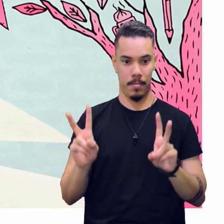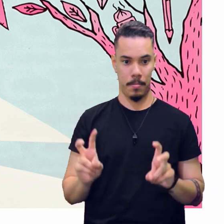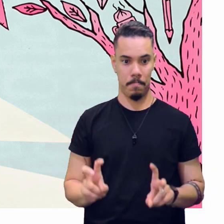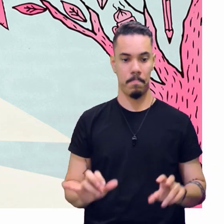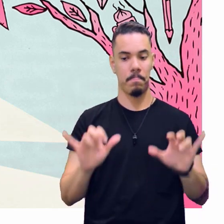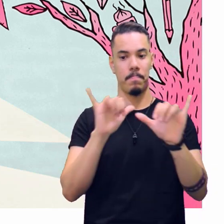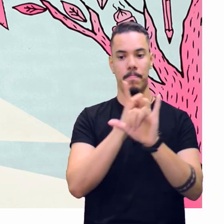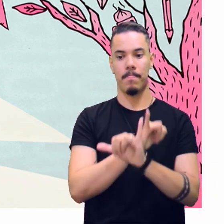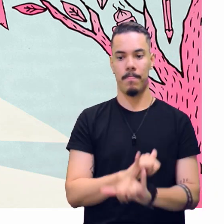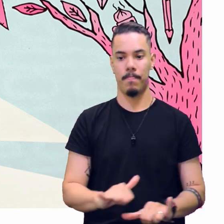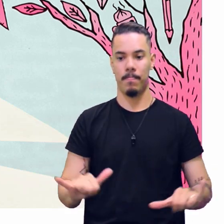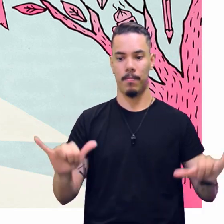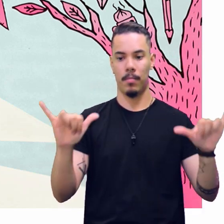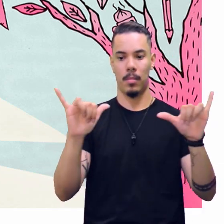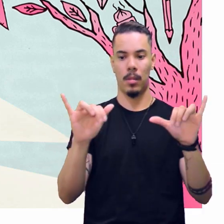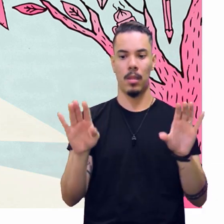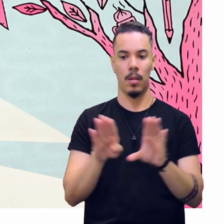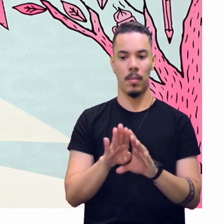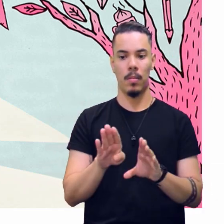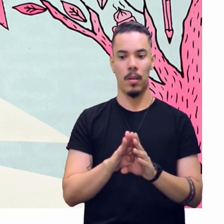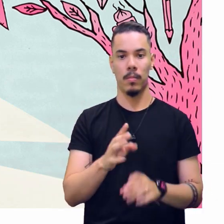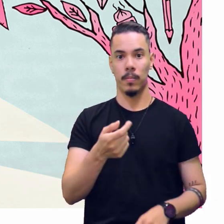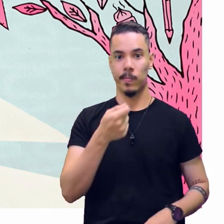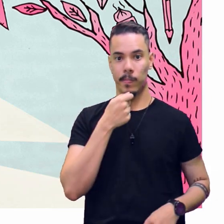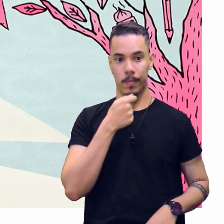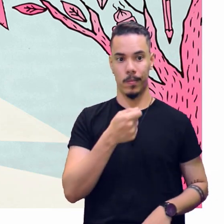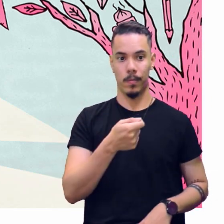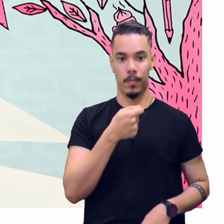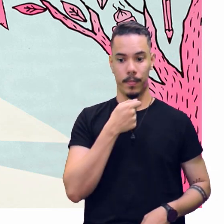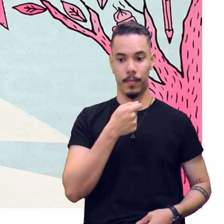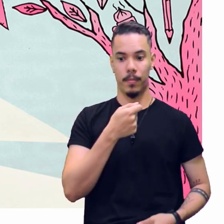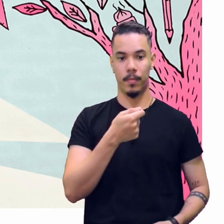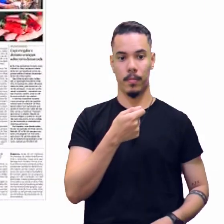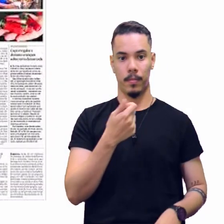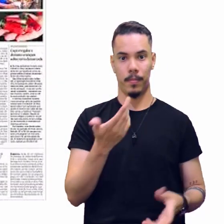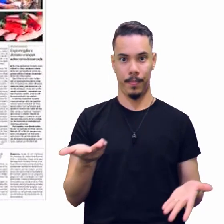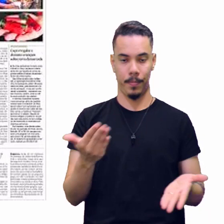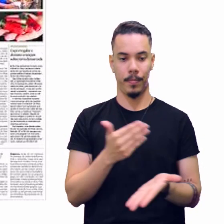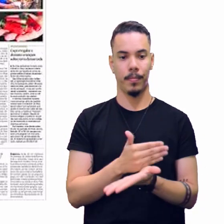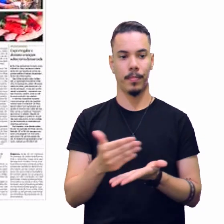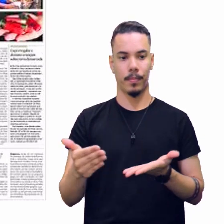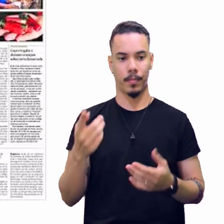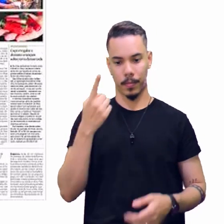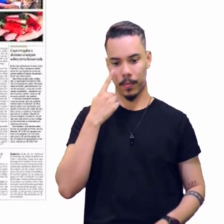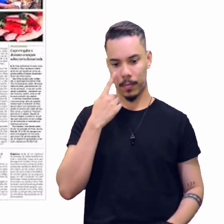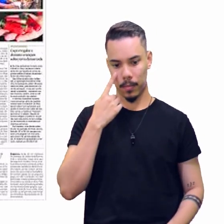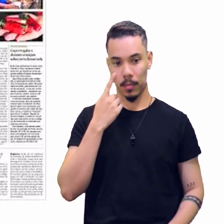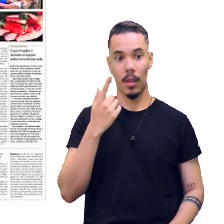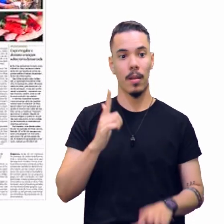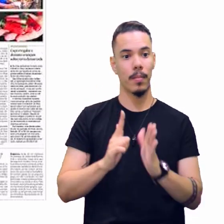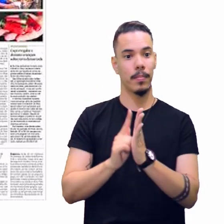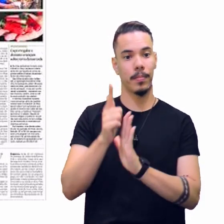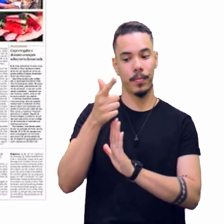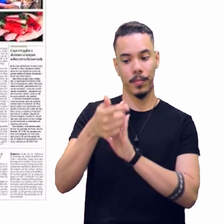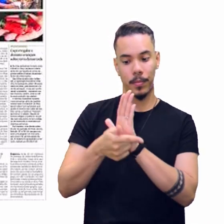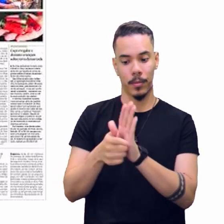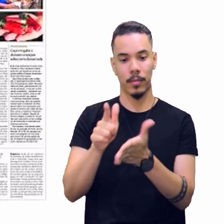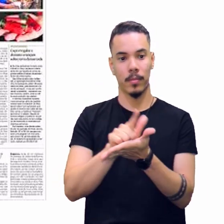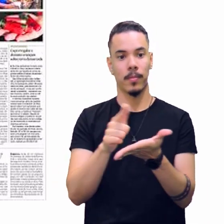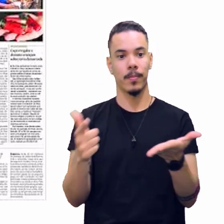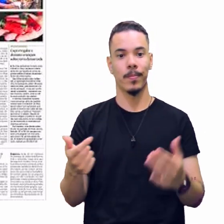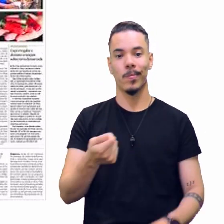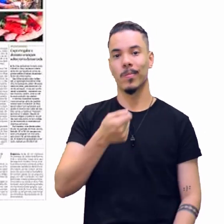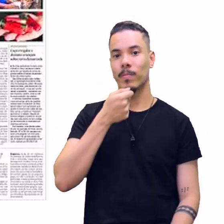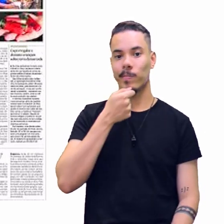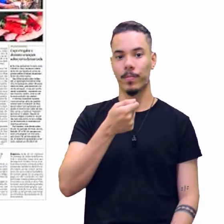notícia e reportagem, belezinha? Então, vamos lá. O gênero reportagem